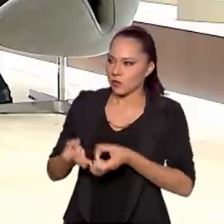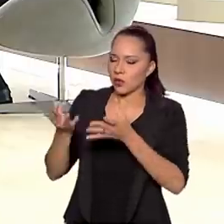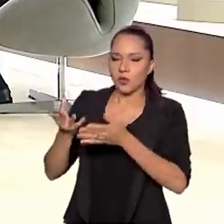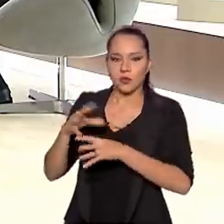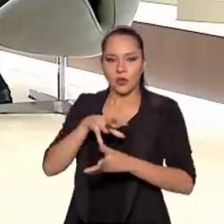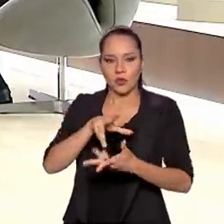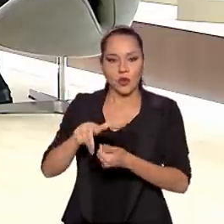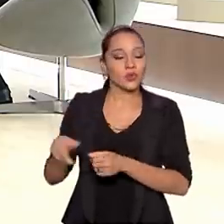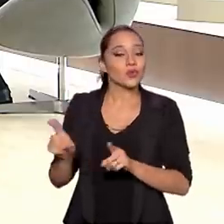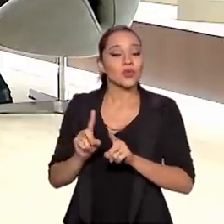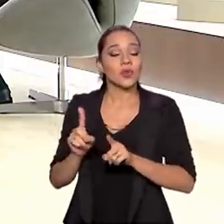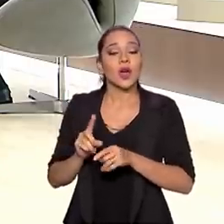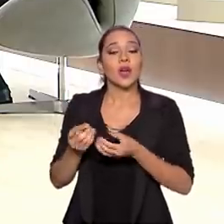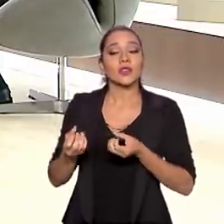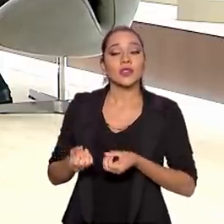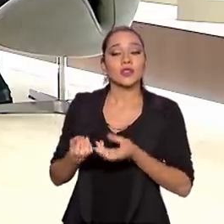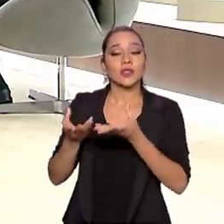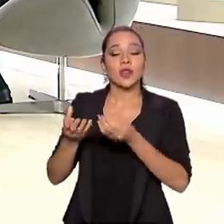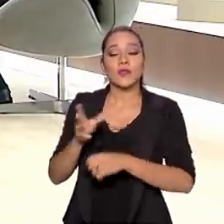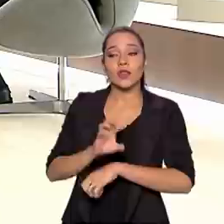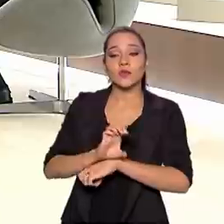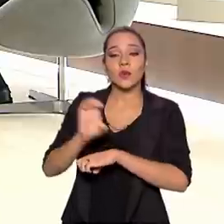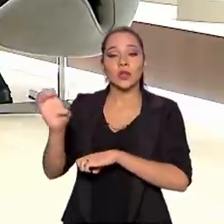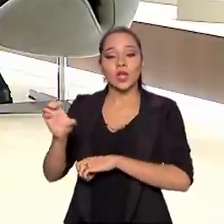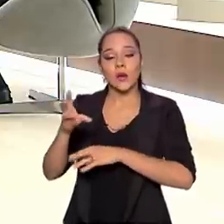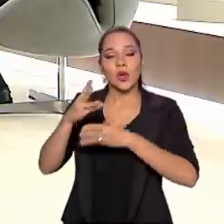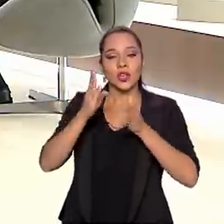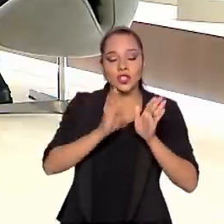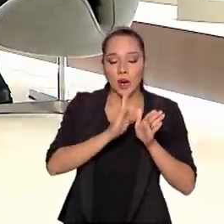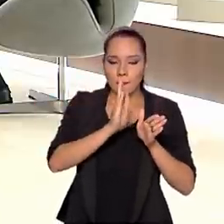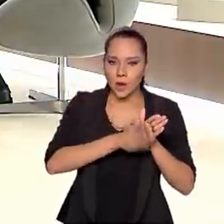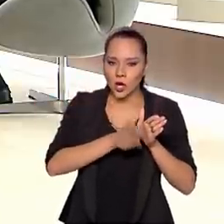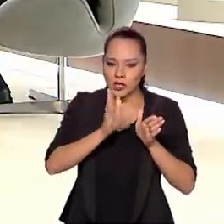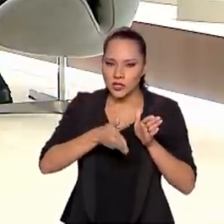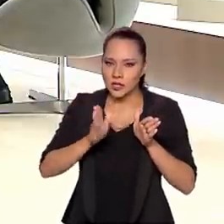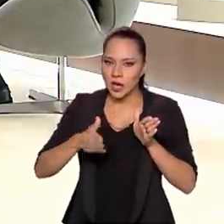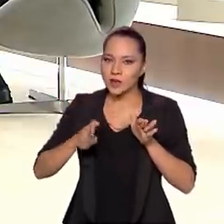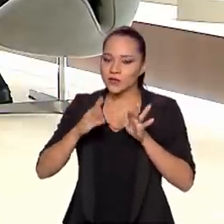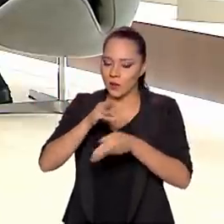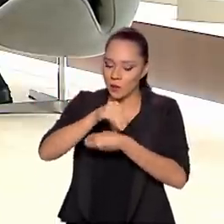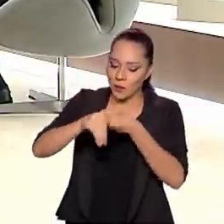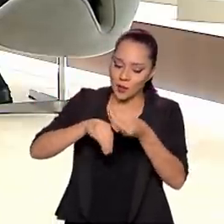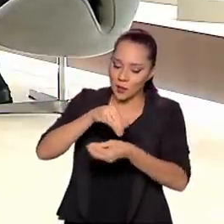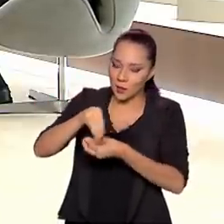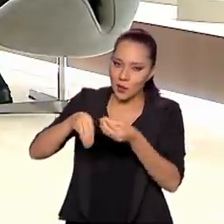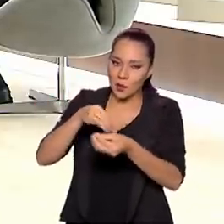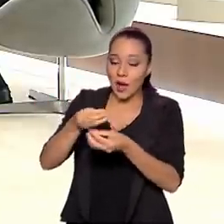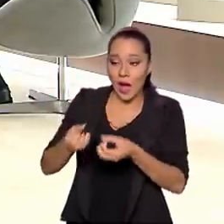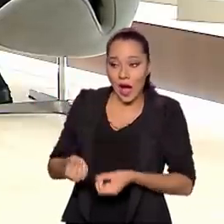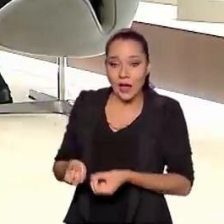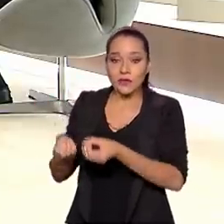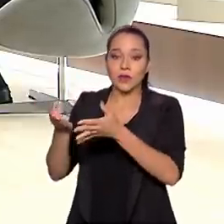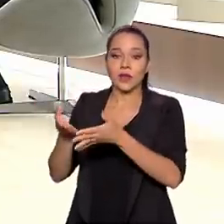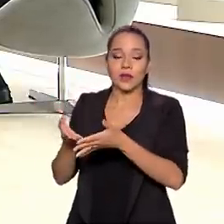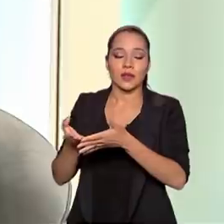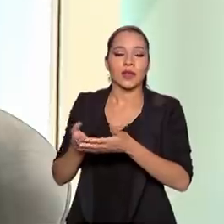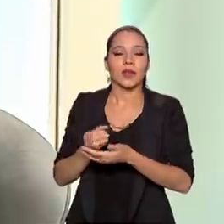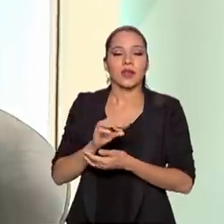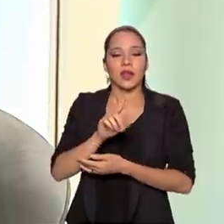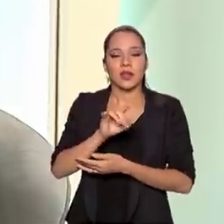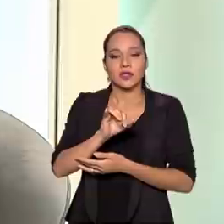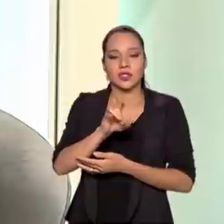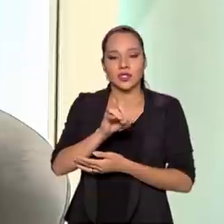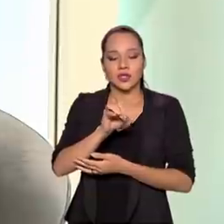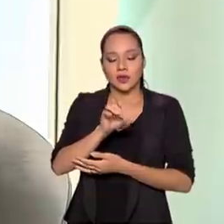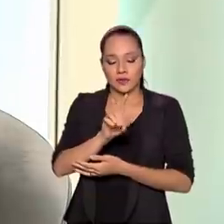Nós exportamos o minério, nióbio, que já passou por uma fase de processamento, que é o óxido de nióbio, dióxido de